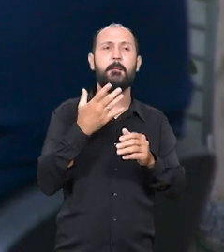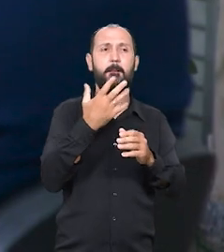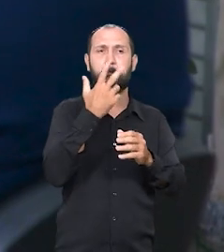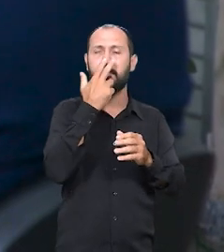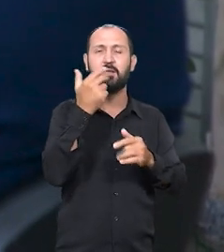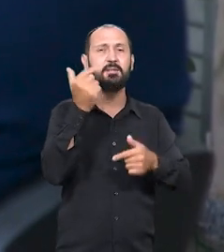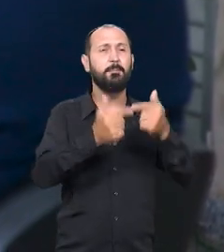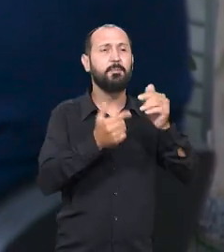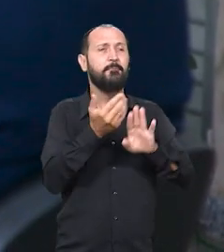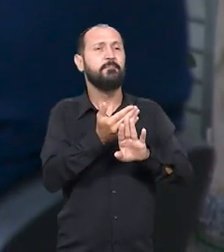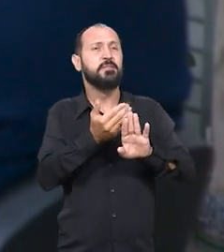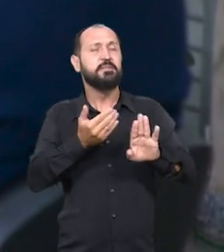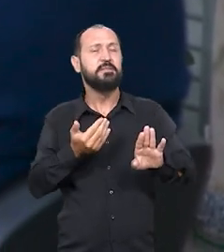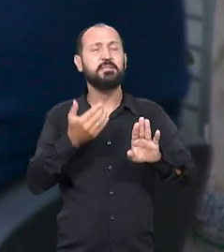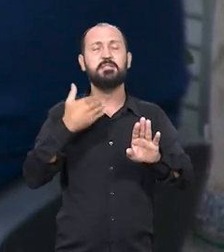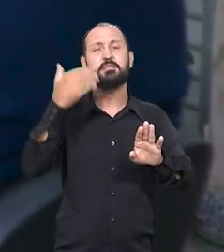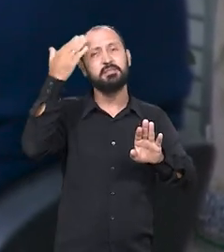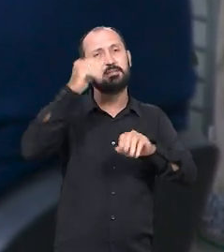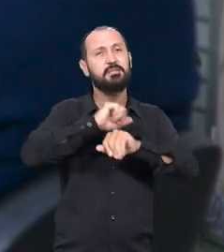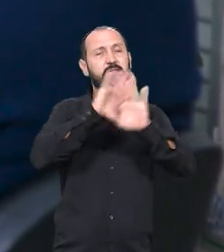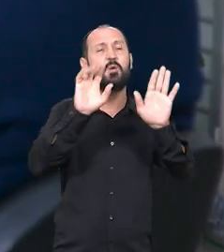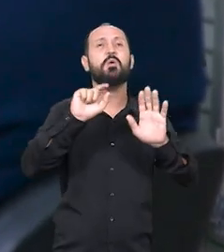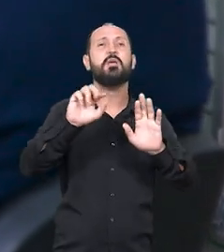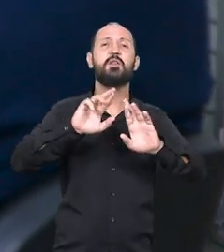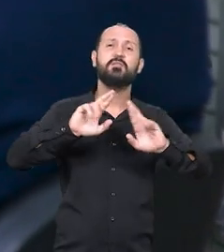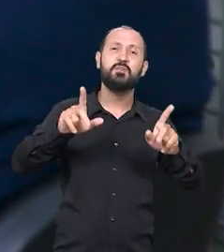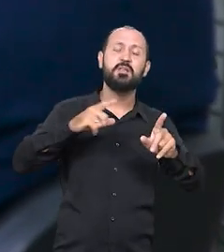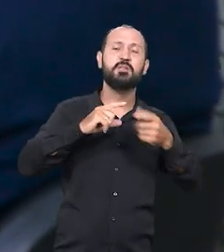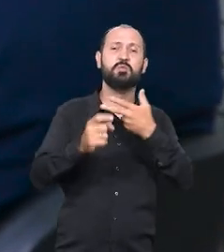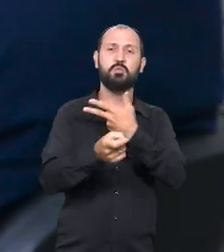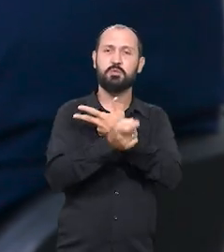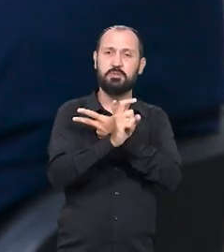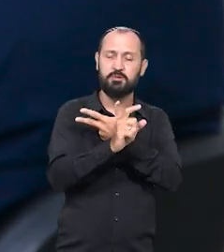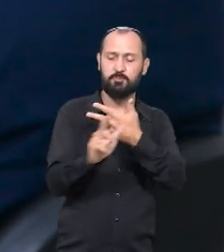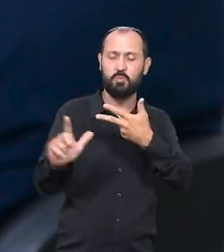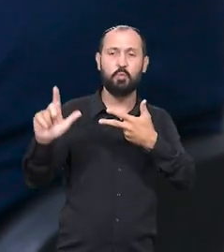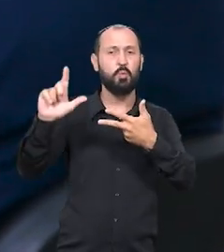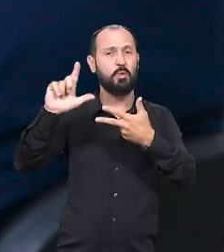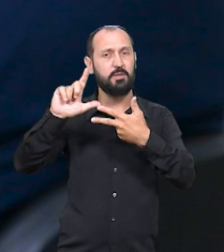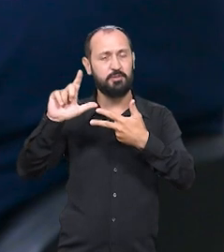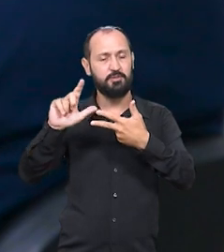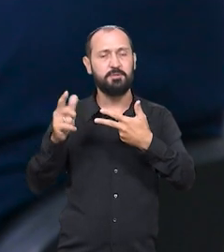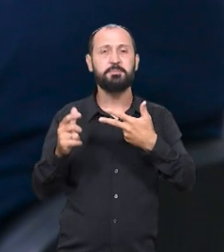e de entender também qual é a diferença do executivo, do legislativo.